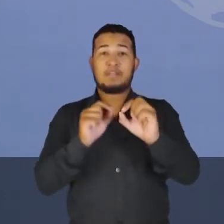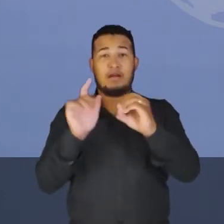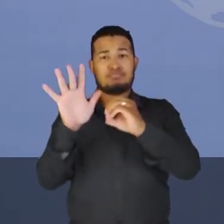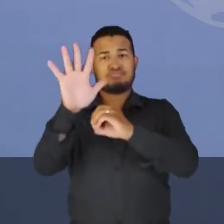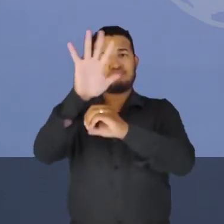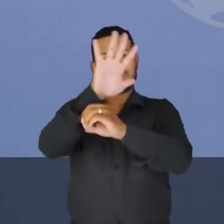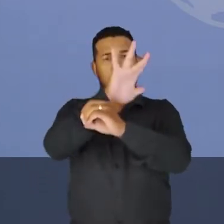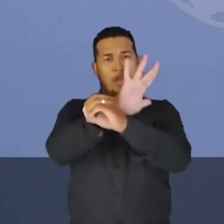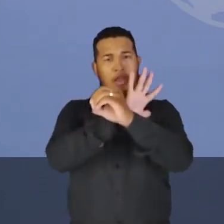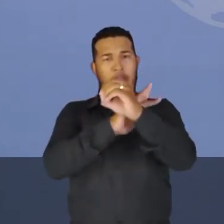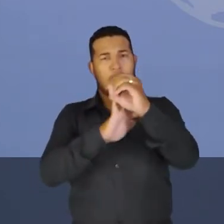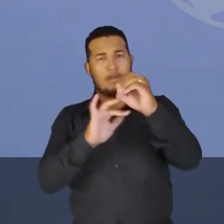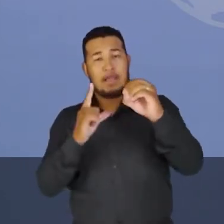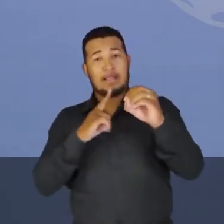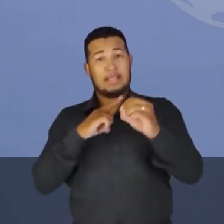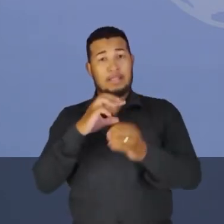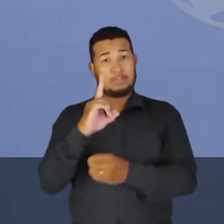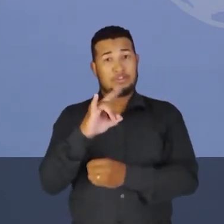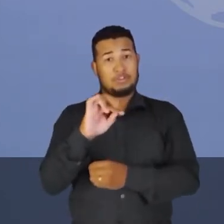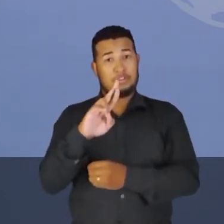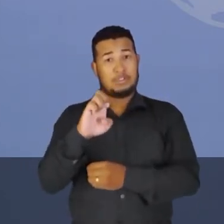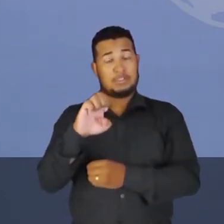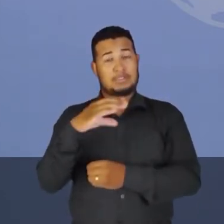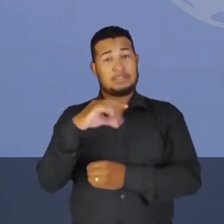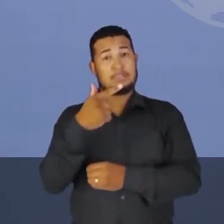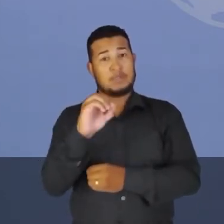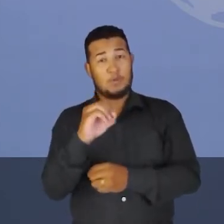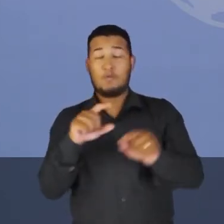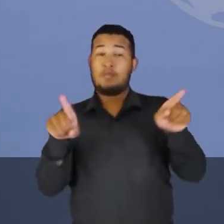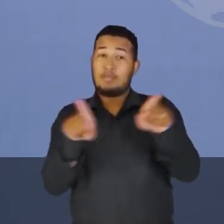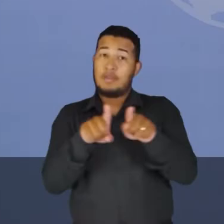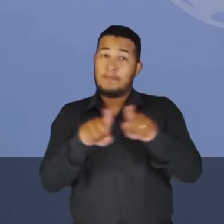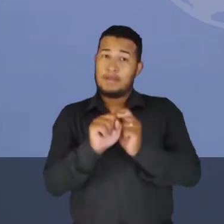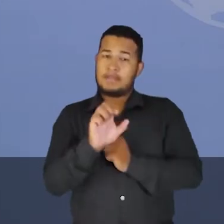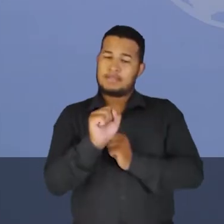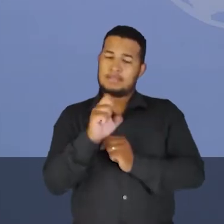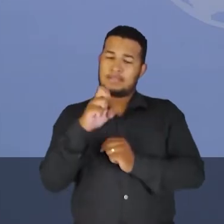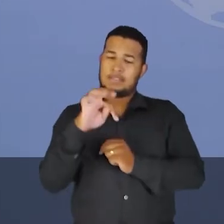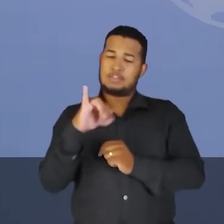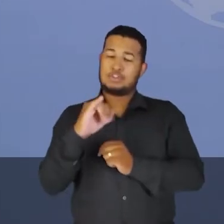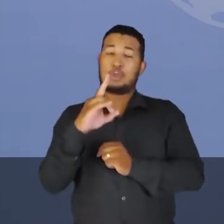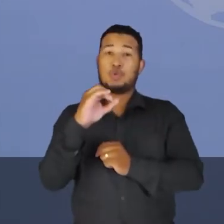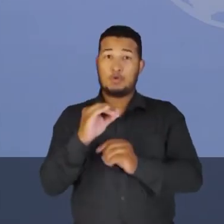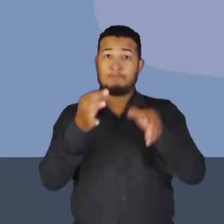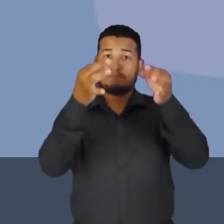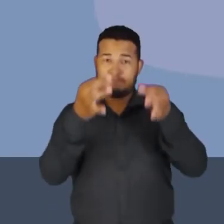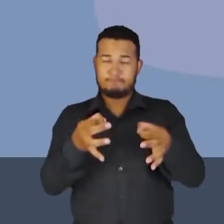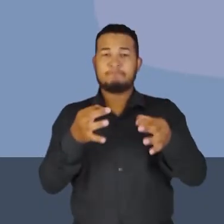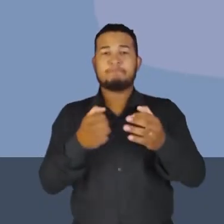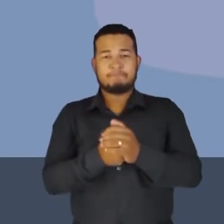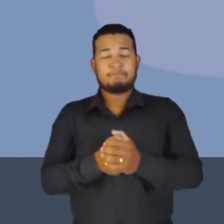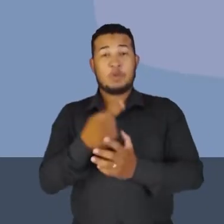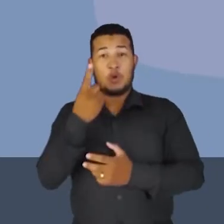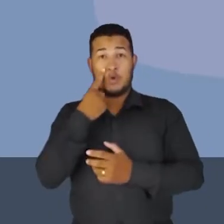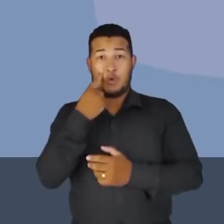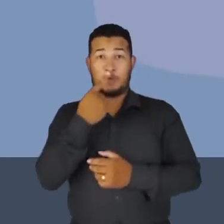magnético com uma direção e com um sentido bem definido. Então volte ao slide.